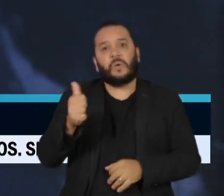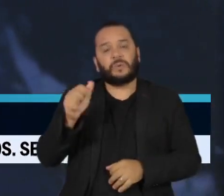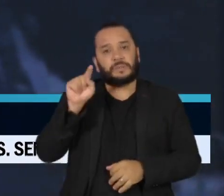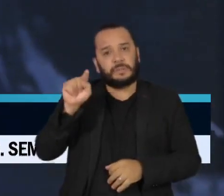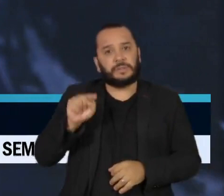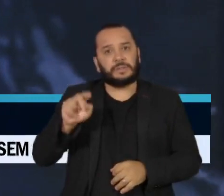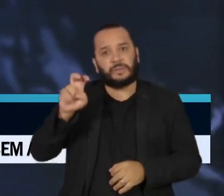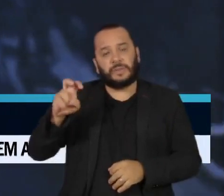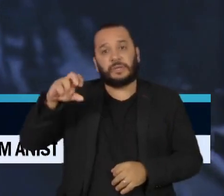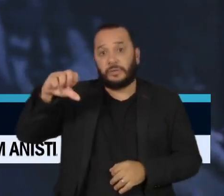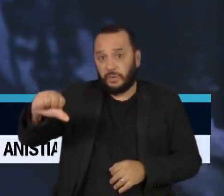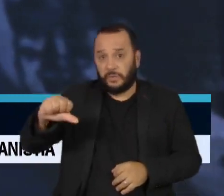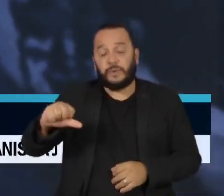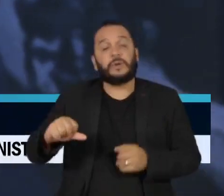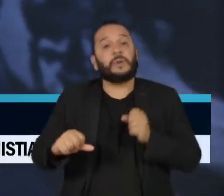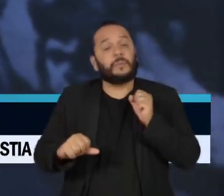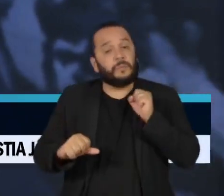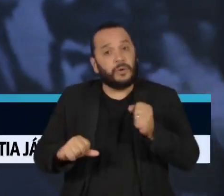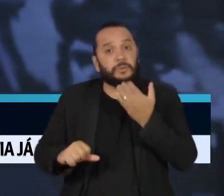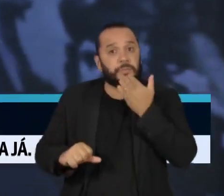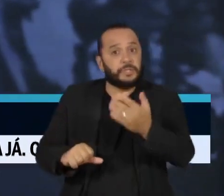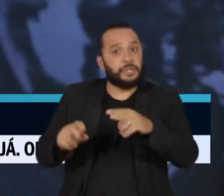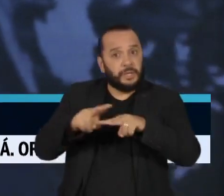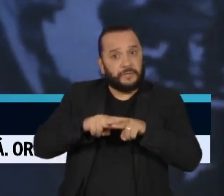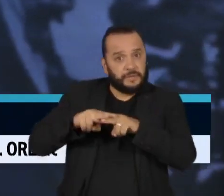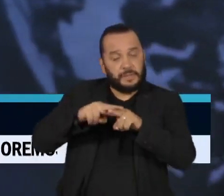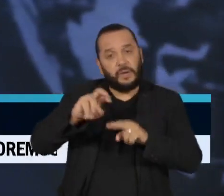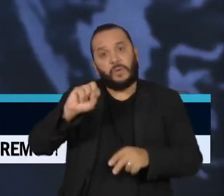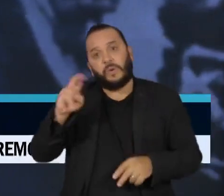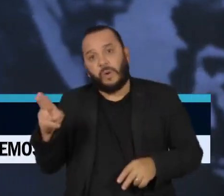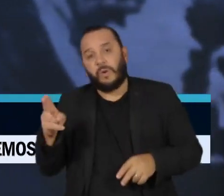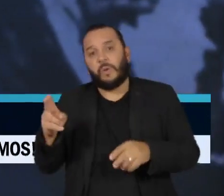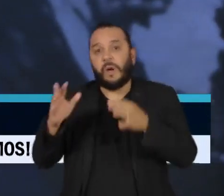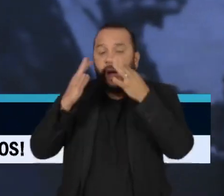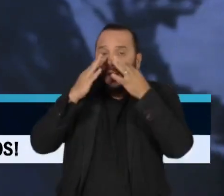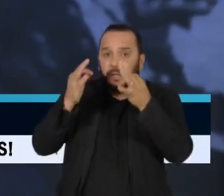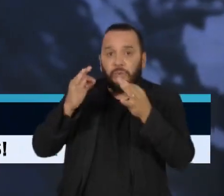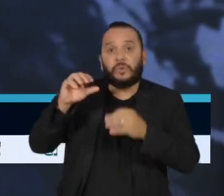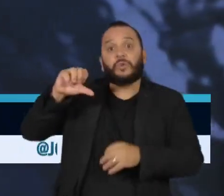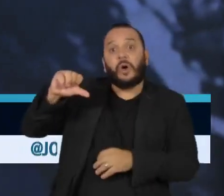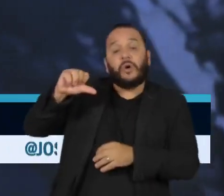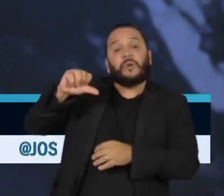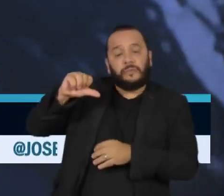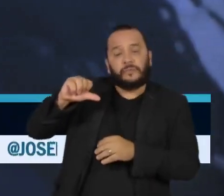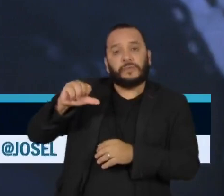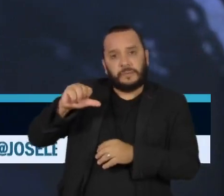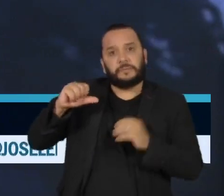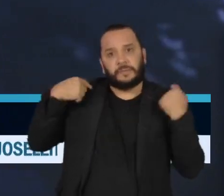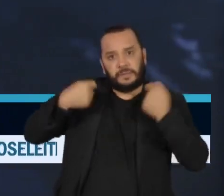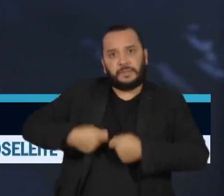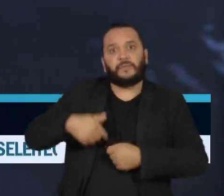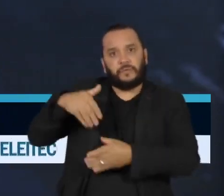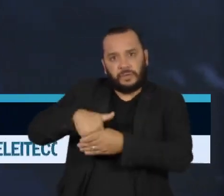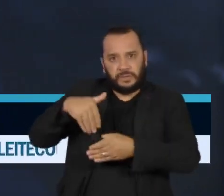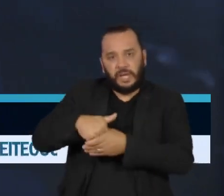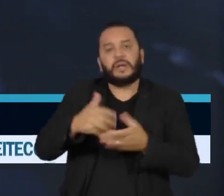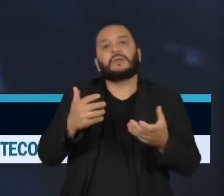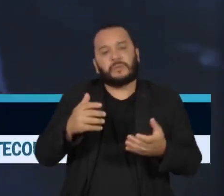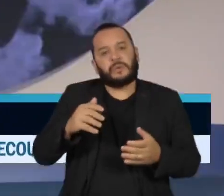interrompido por pedido de vista ou de destaque. Nove ministros já votaram, todos a favor das decisões de Moraes.